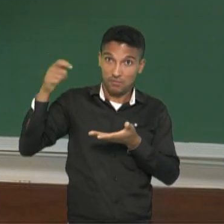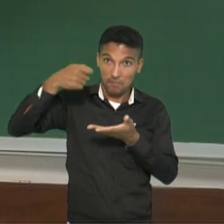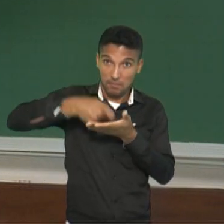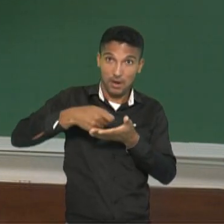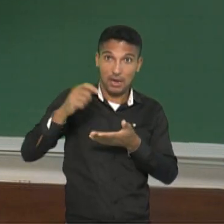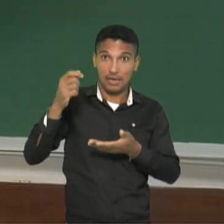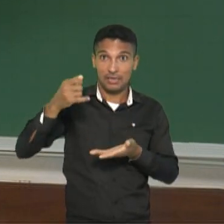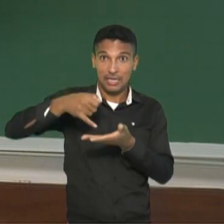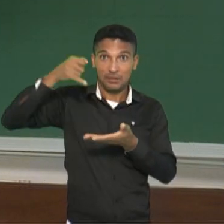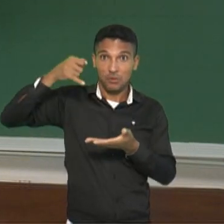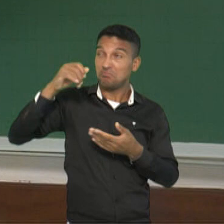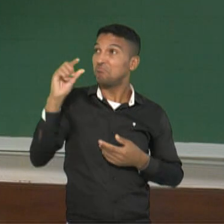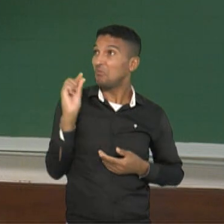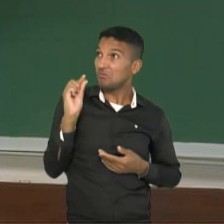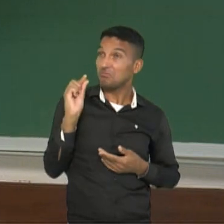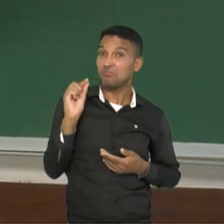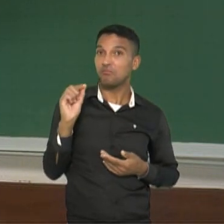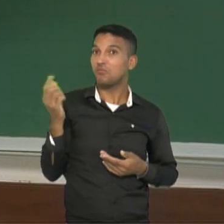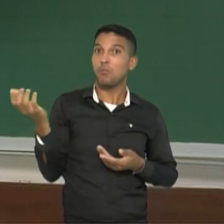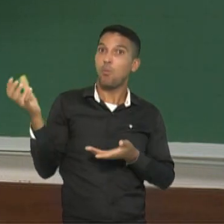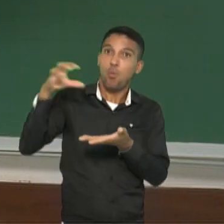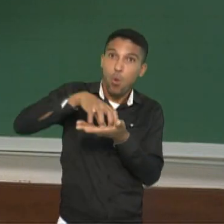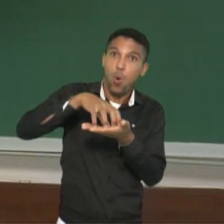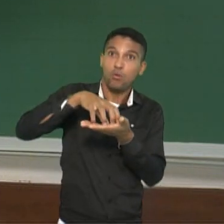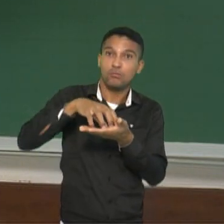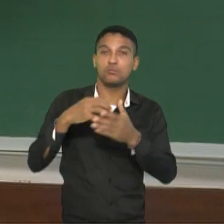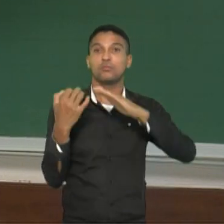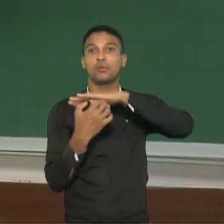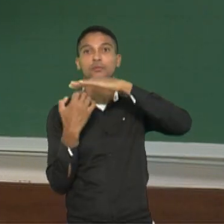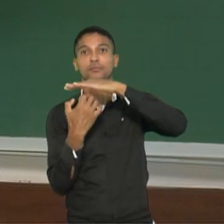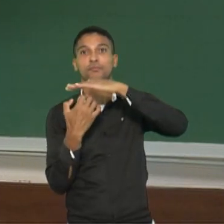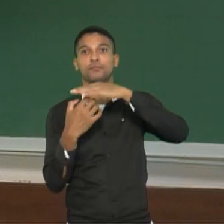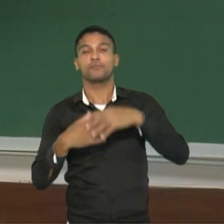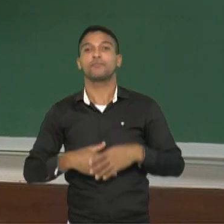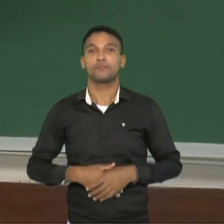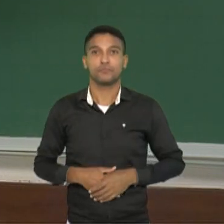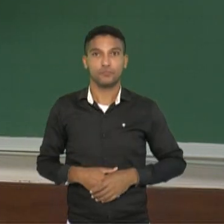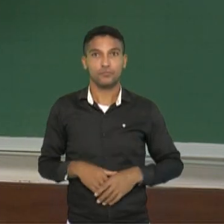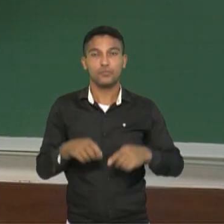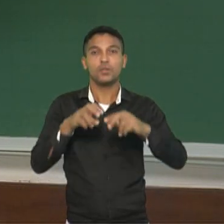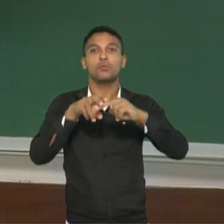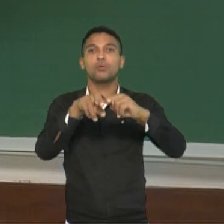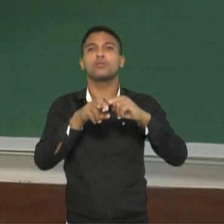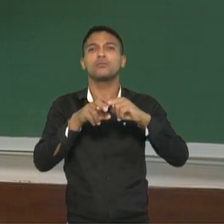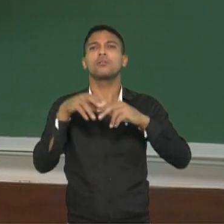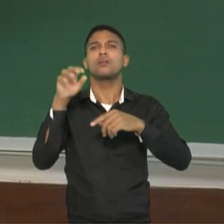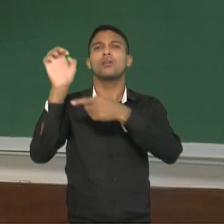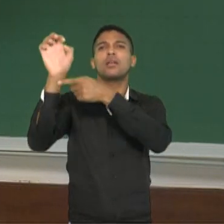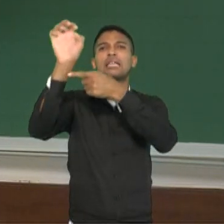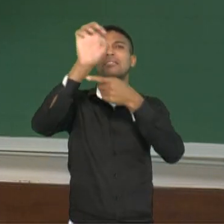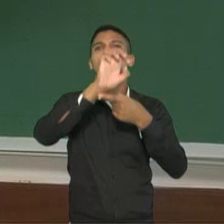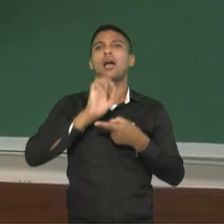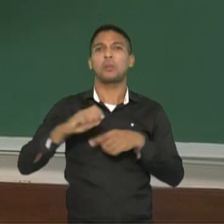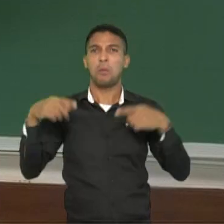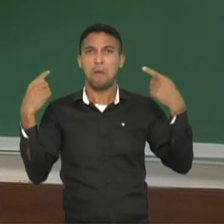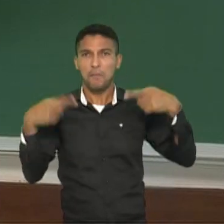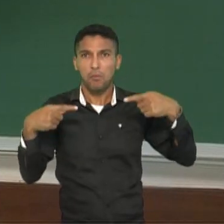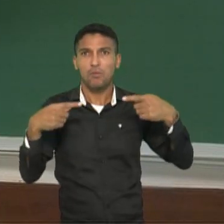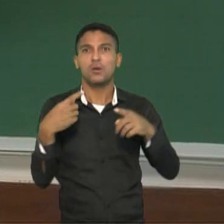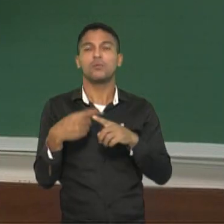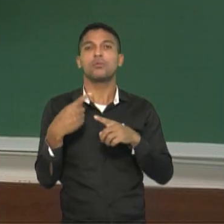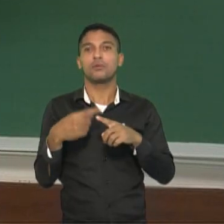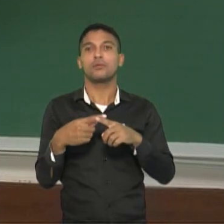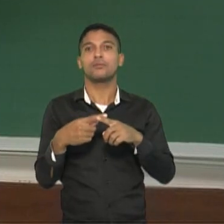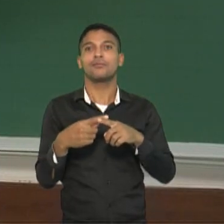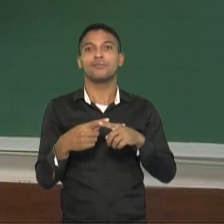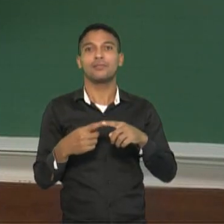local, né? Para que, inclusive, a população daquele local se beneficie dessa instalação. Questões ambientais já é uma